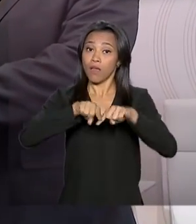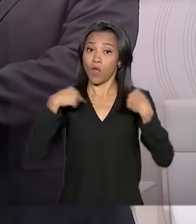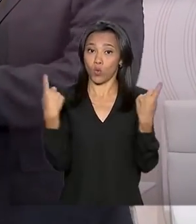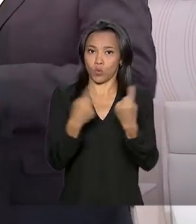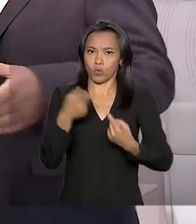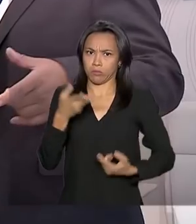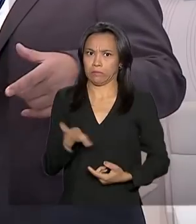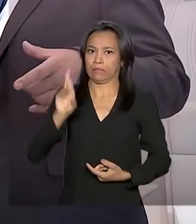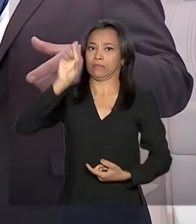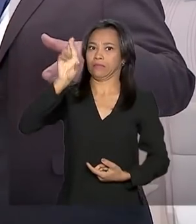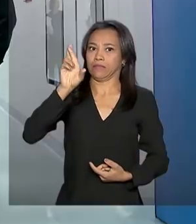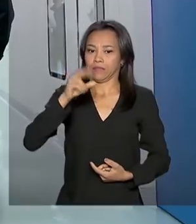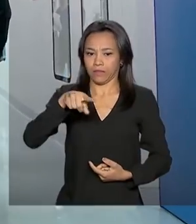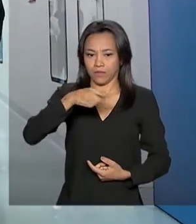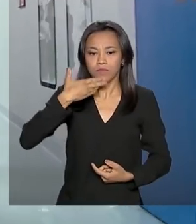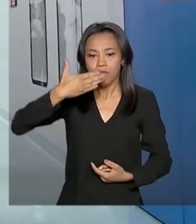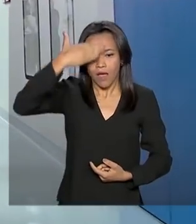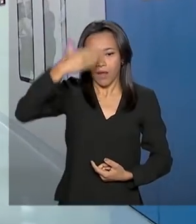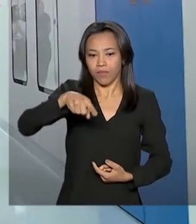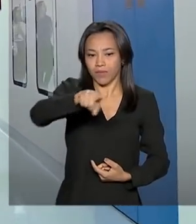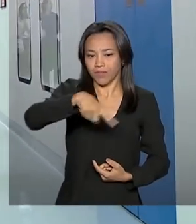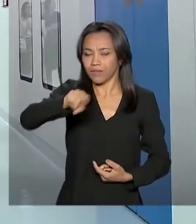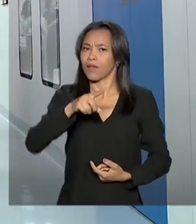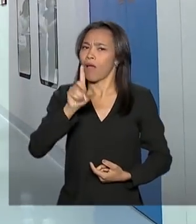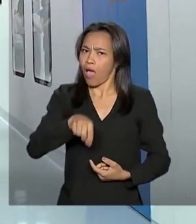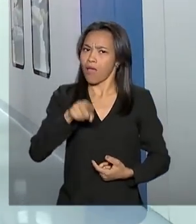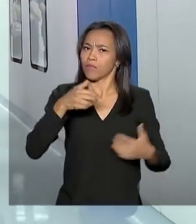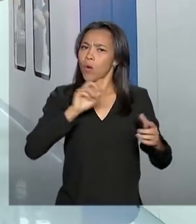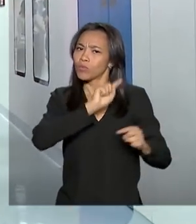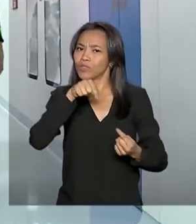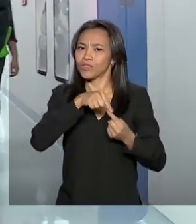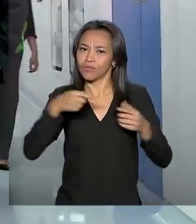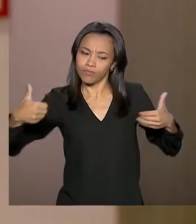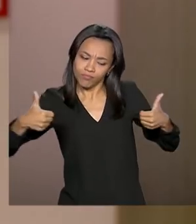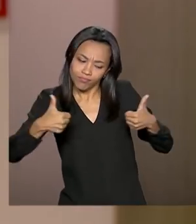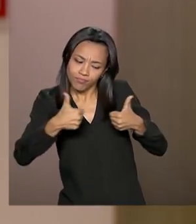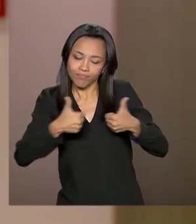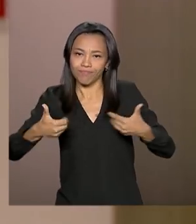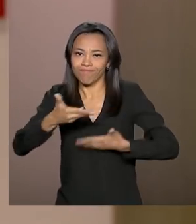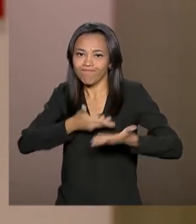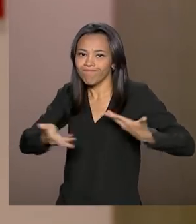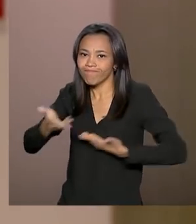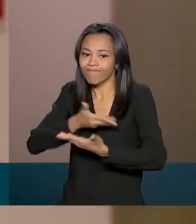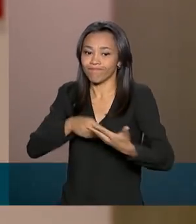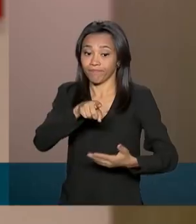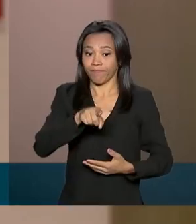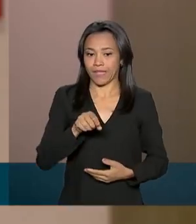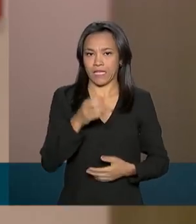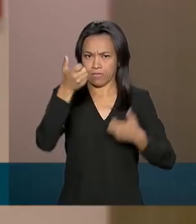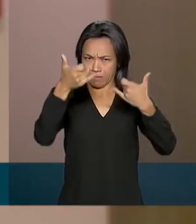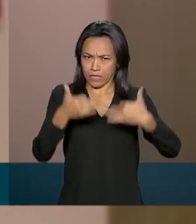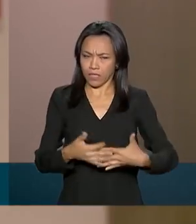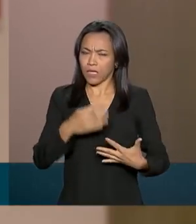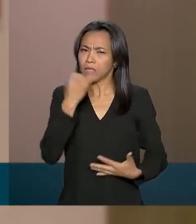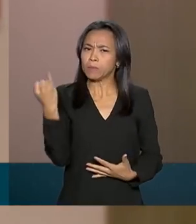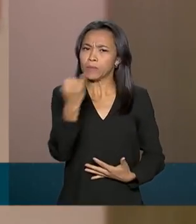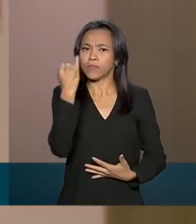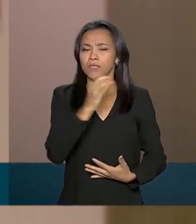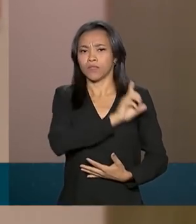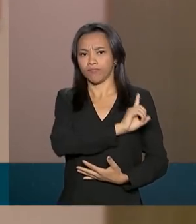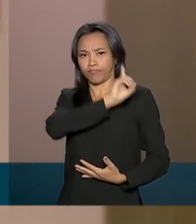autoridades árabes, tudo para aproximar os dois países. A vinda do ministro é fundamental para